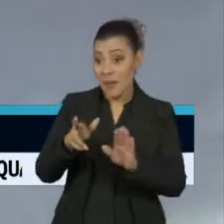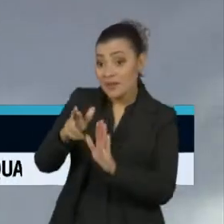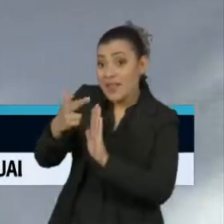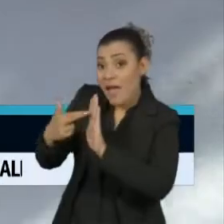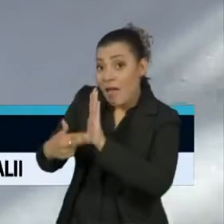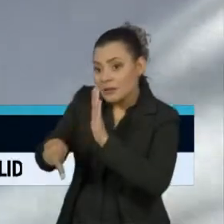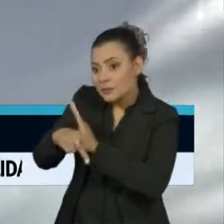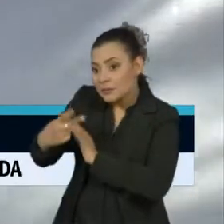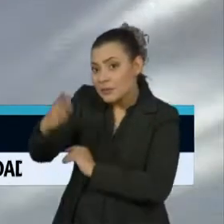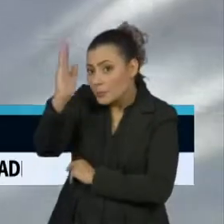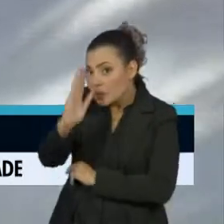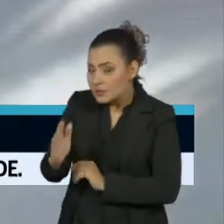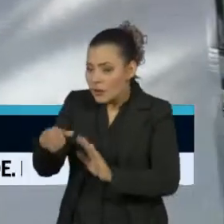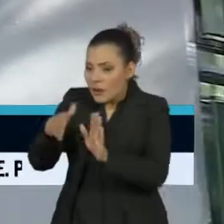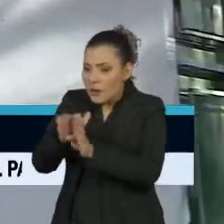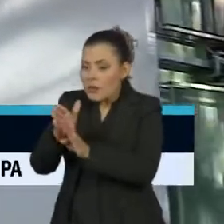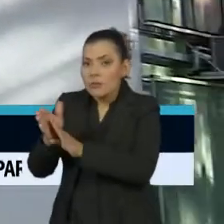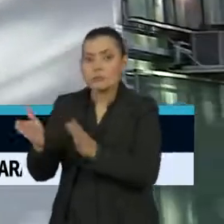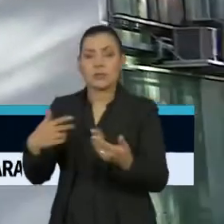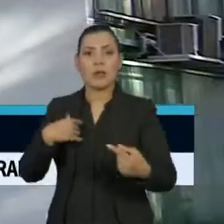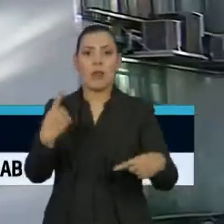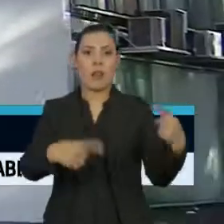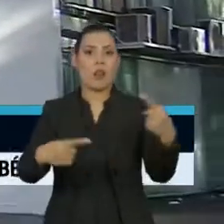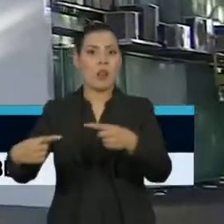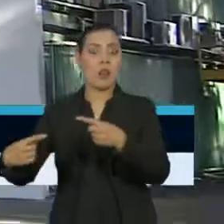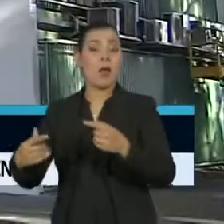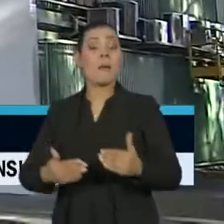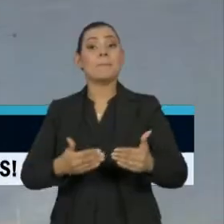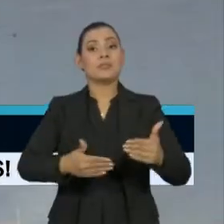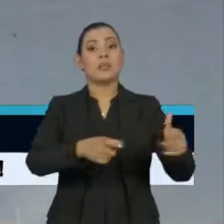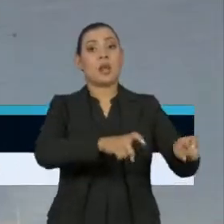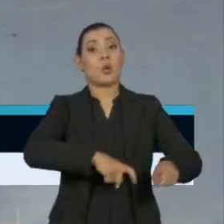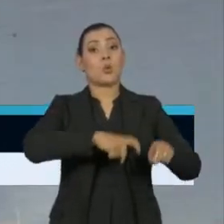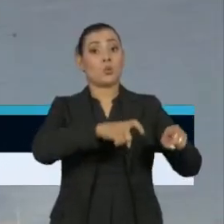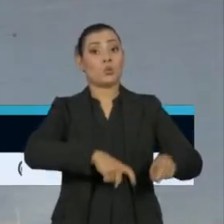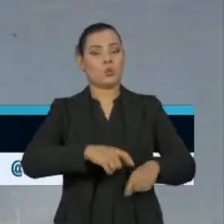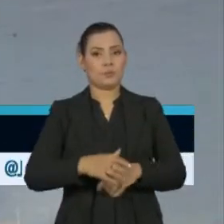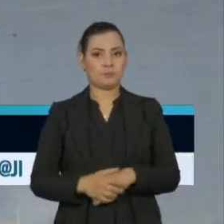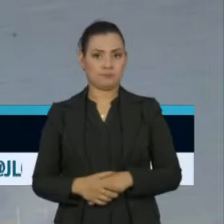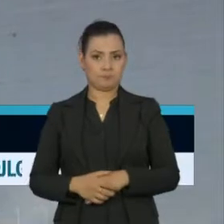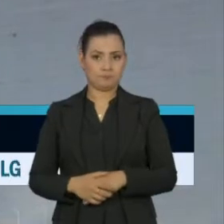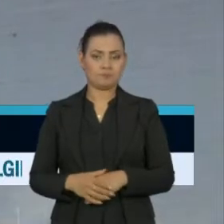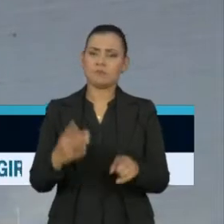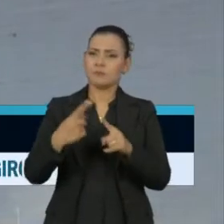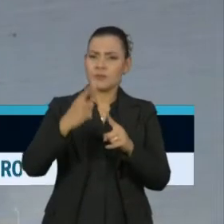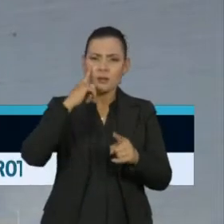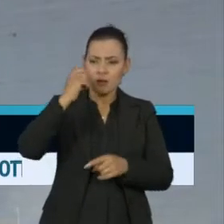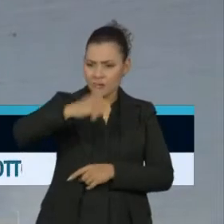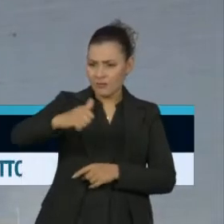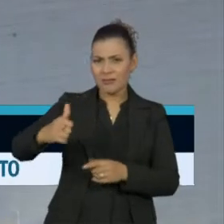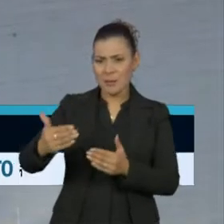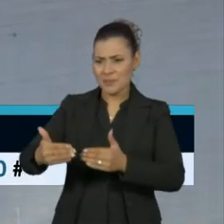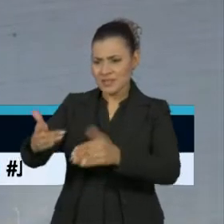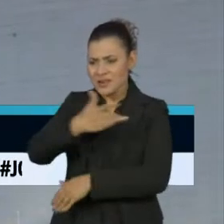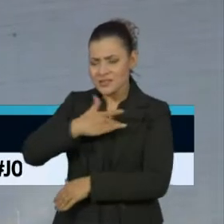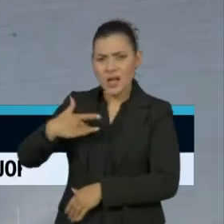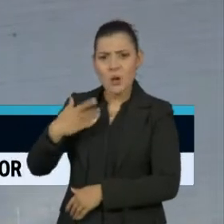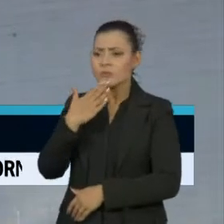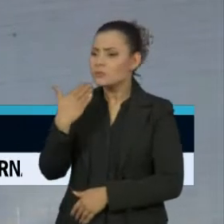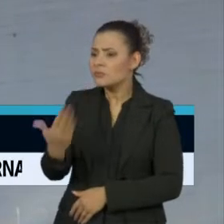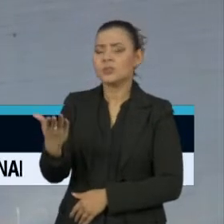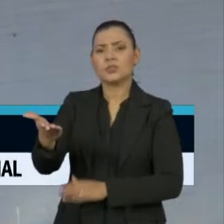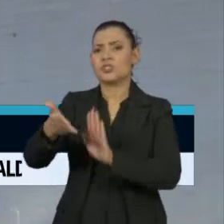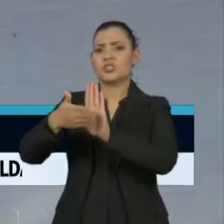do Guia Brasileiro viraram alvo de polêmica do Ministério da Agricultura. A pasta analisa pedir ao Ministério da Saúde a